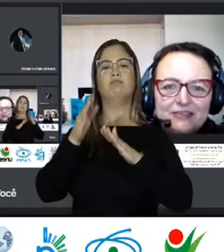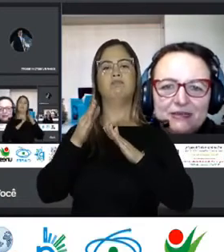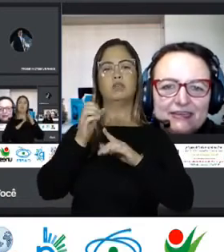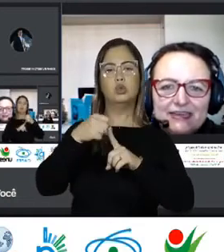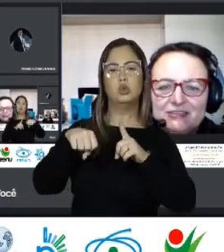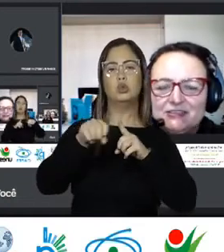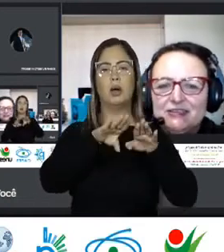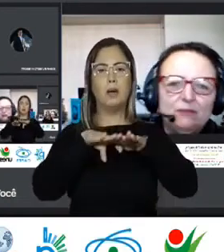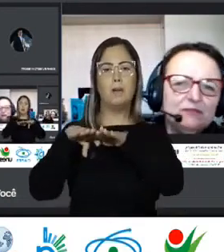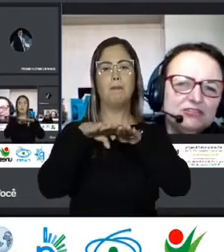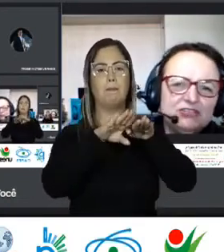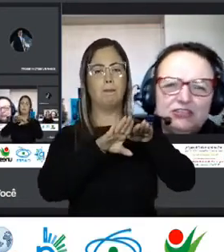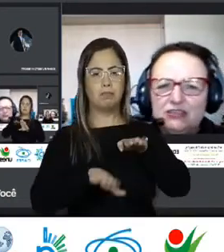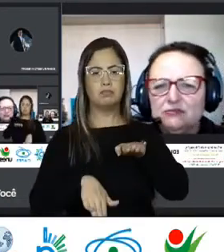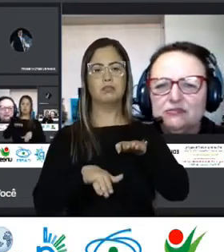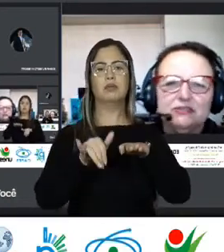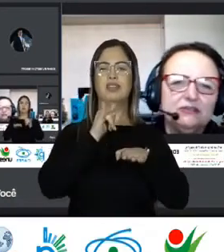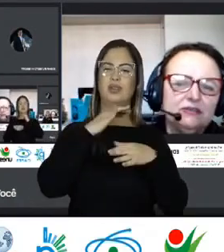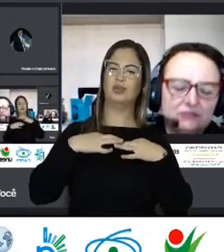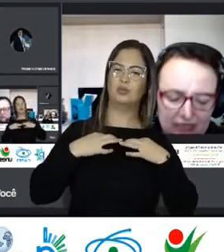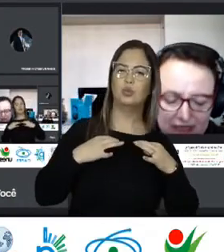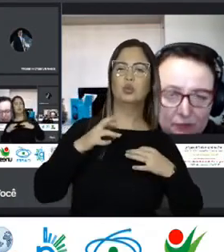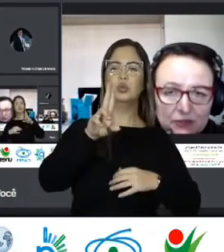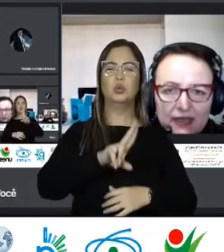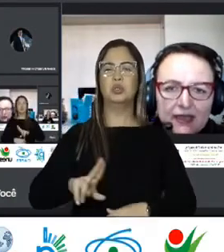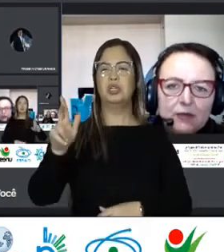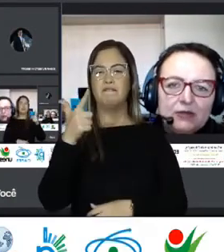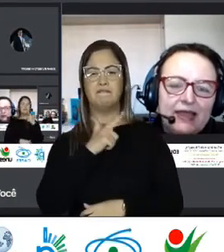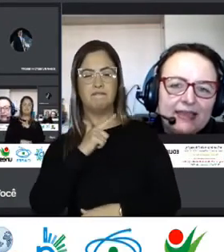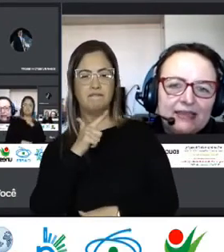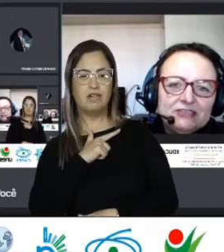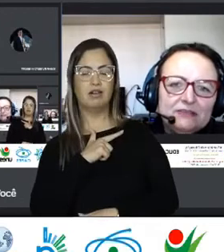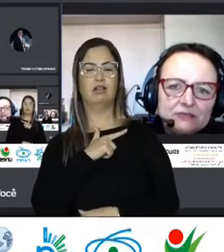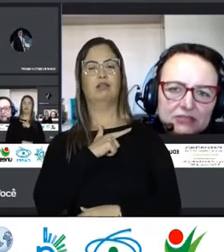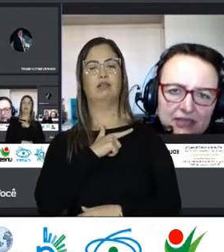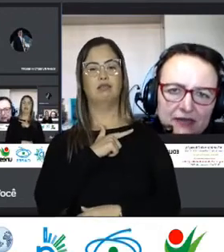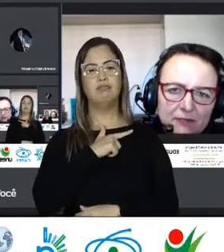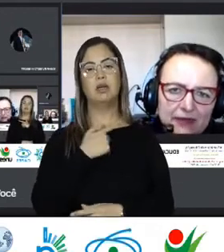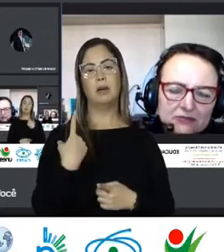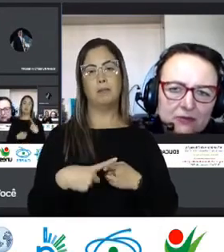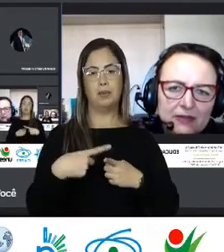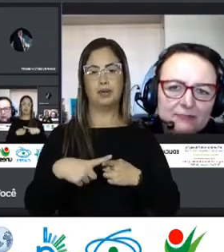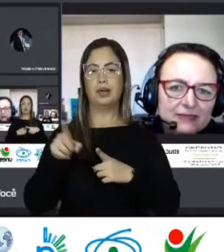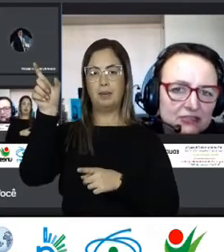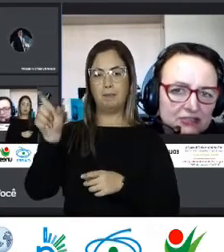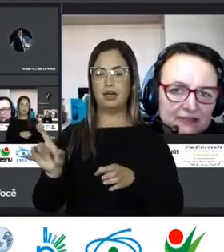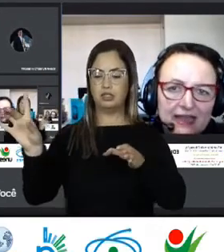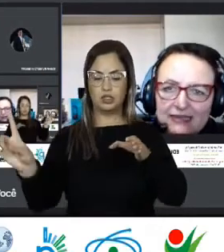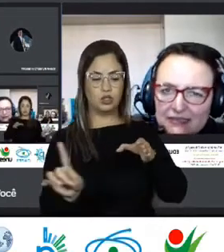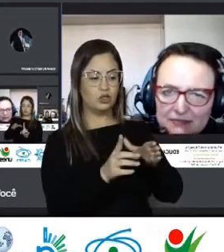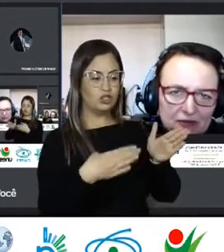imigrantes De que eram mal vestidos De que isso De que aquilo Por quê? Porque é aquele indivíduo Que chega no país Com a